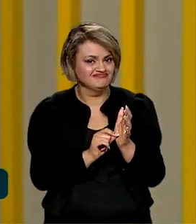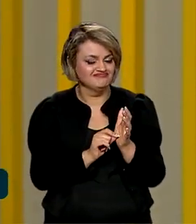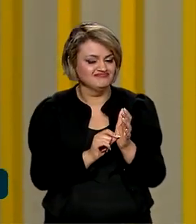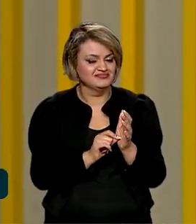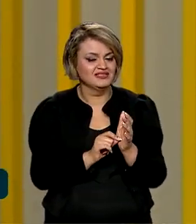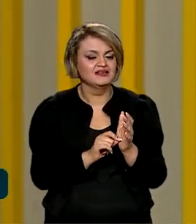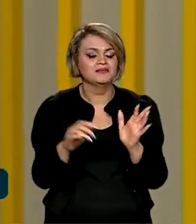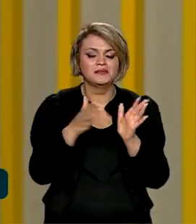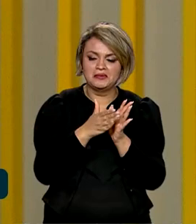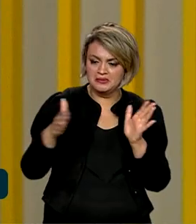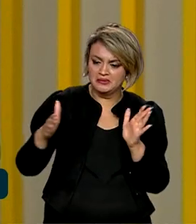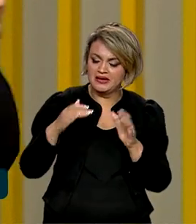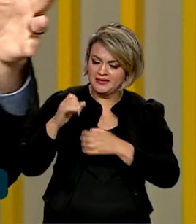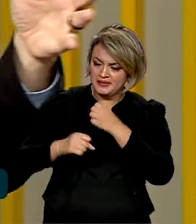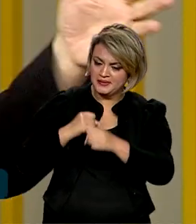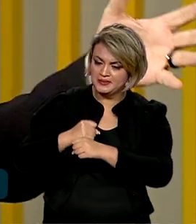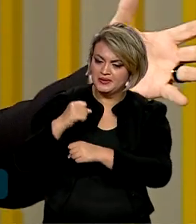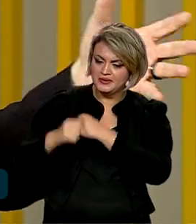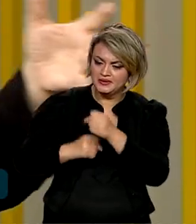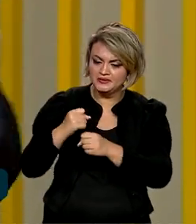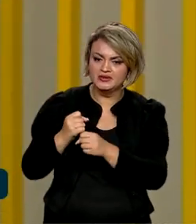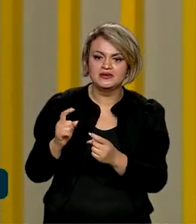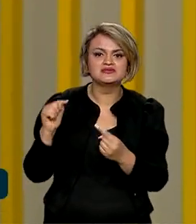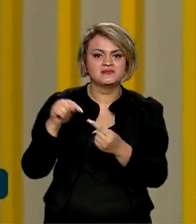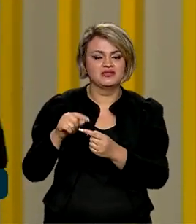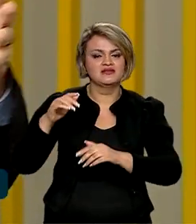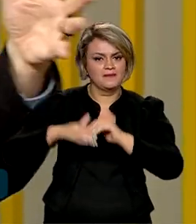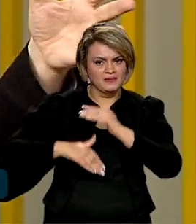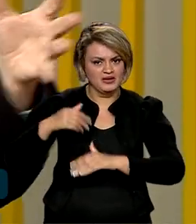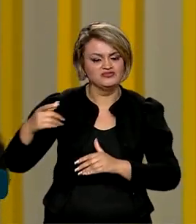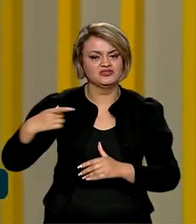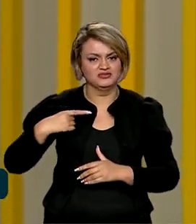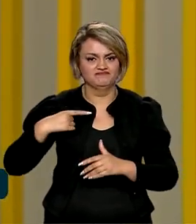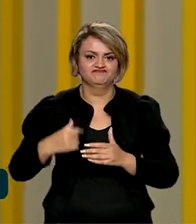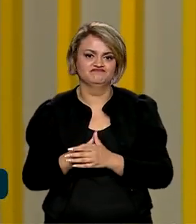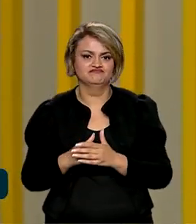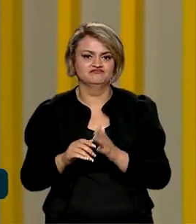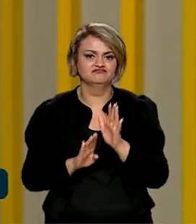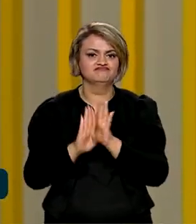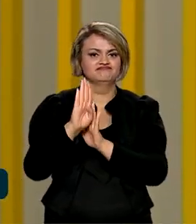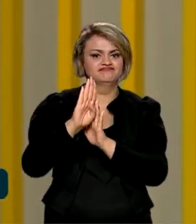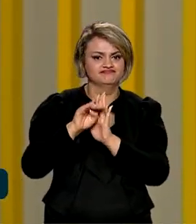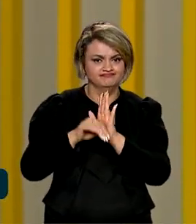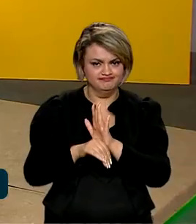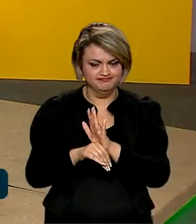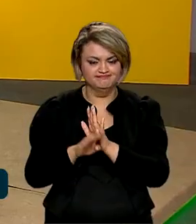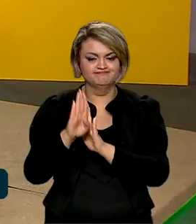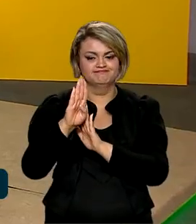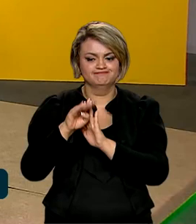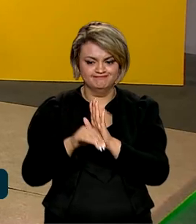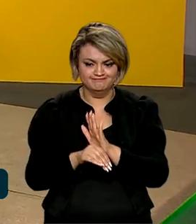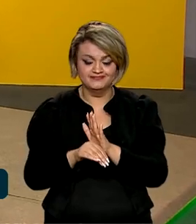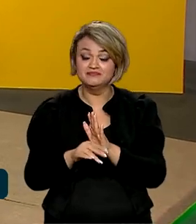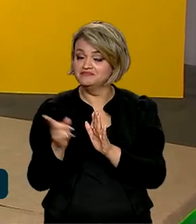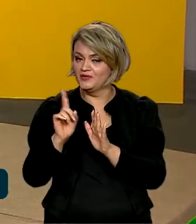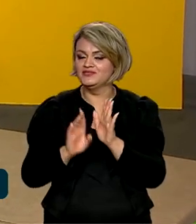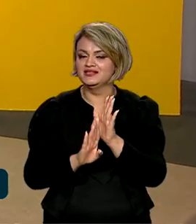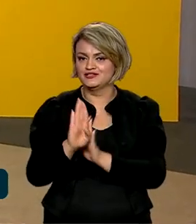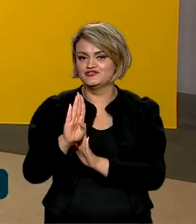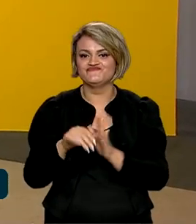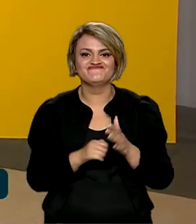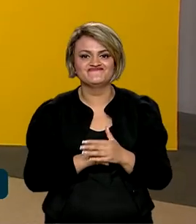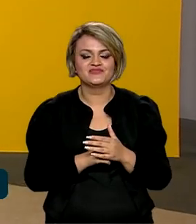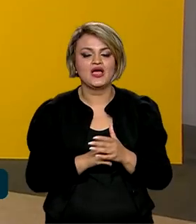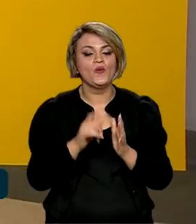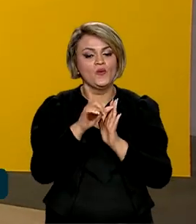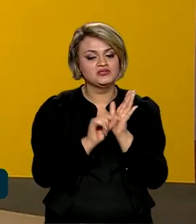ao longo dos próximos anos, essas metas serão executadas de forma crescente no país. E além do orçamento do ano que vem,